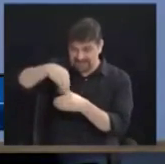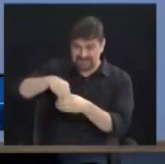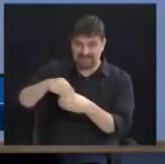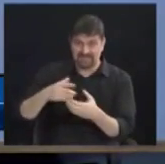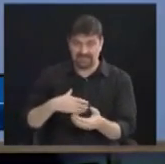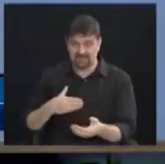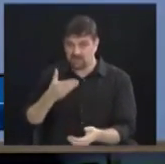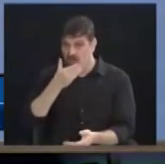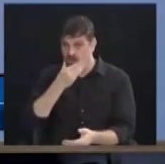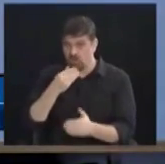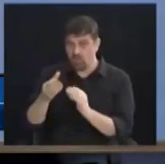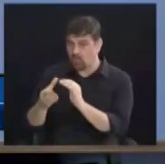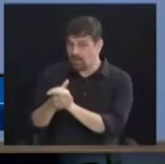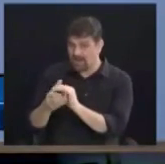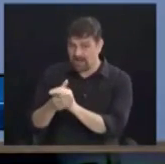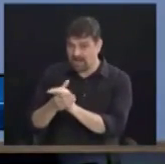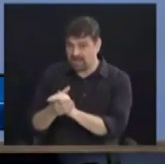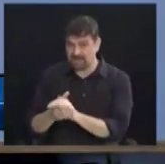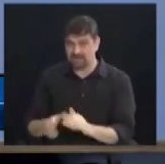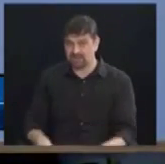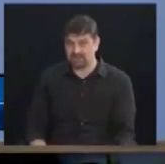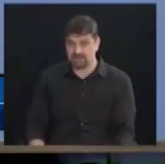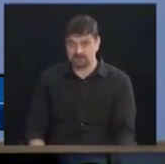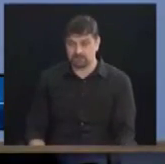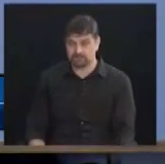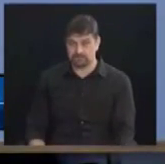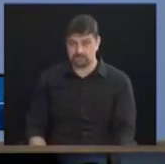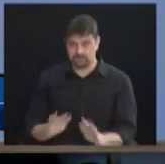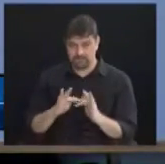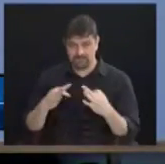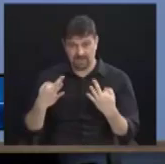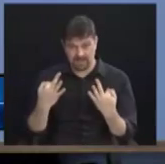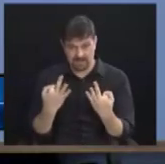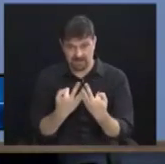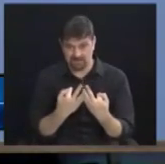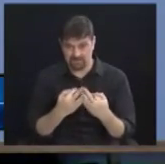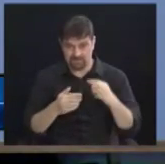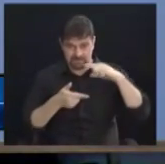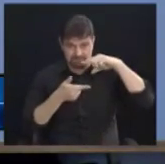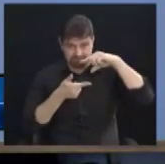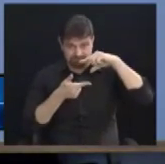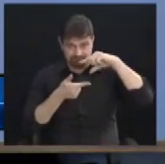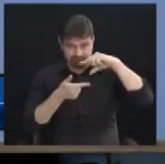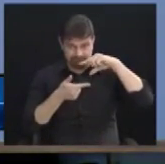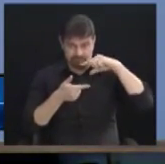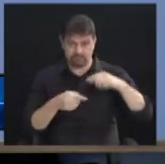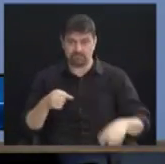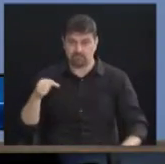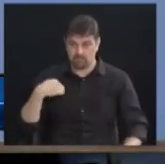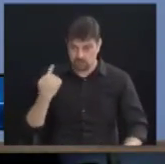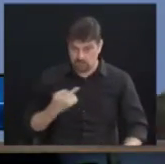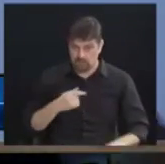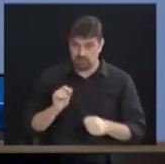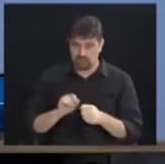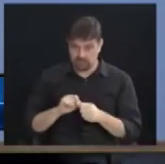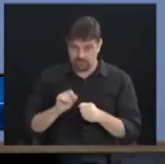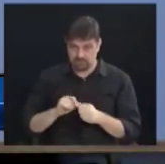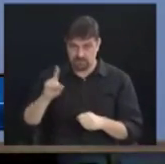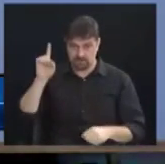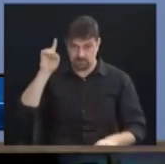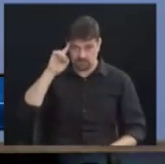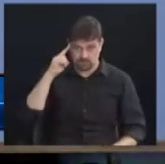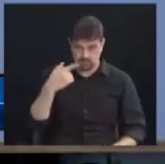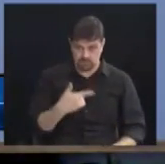de relações estáveis da família patriarcal. Realizaremos no próximo dia